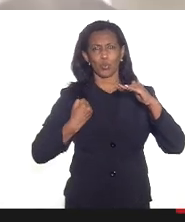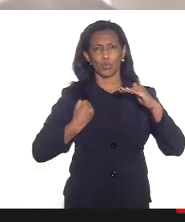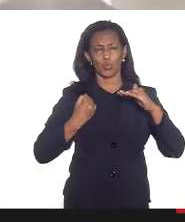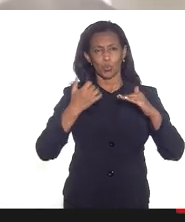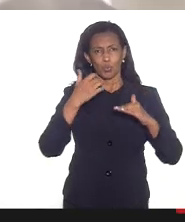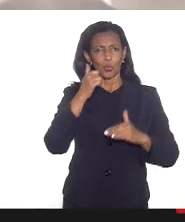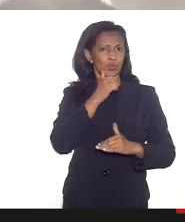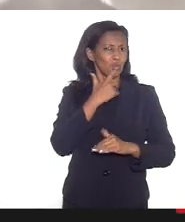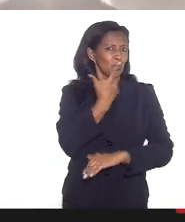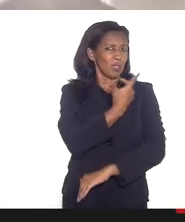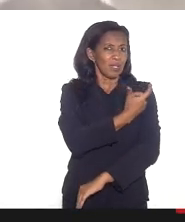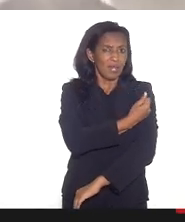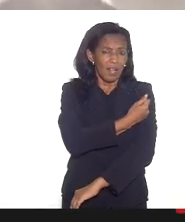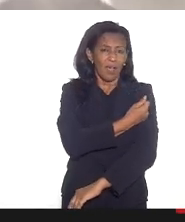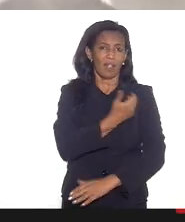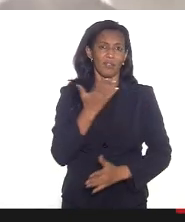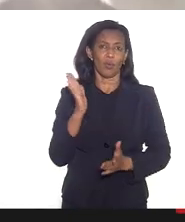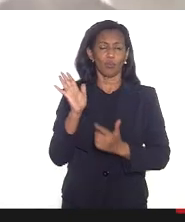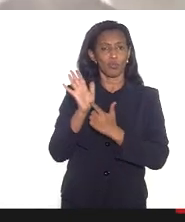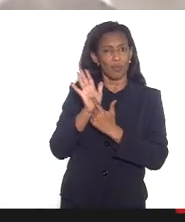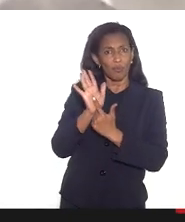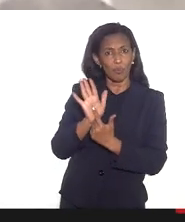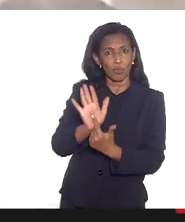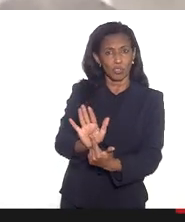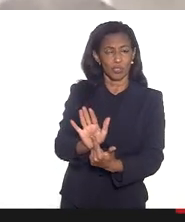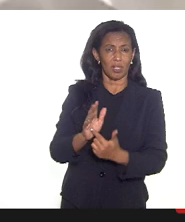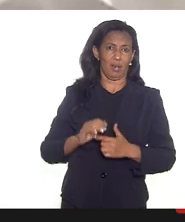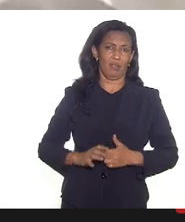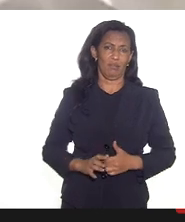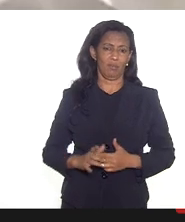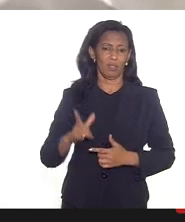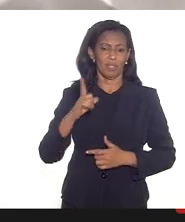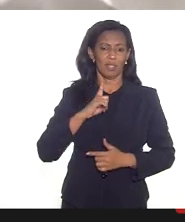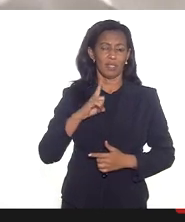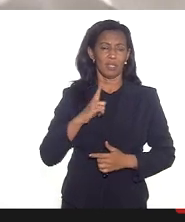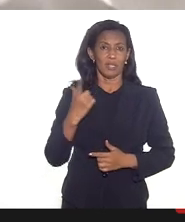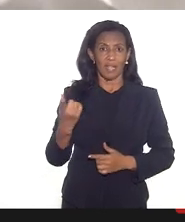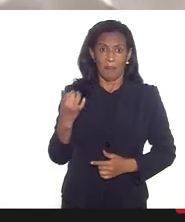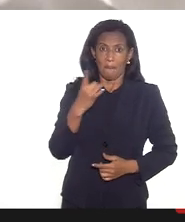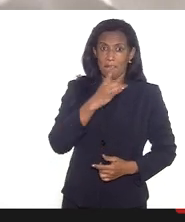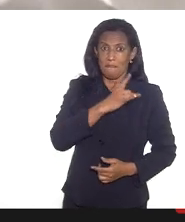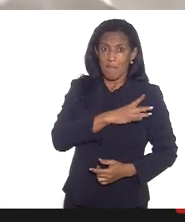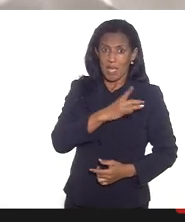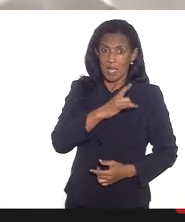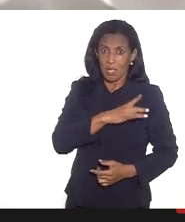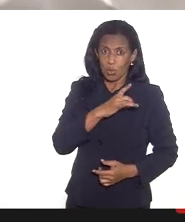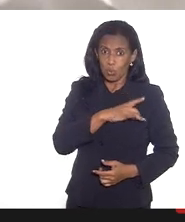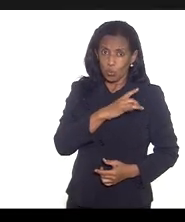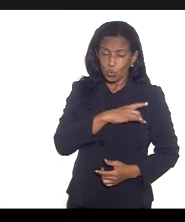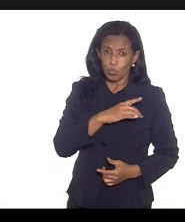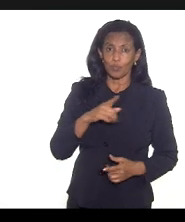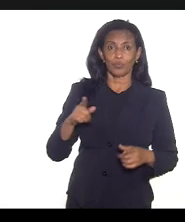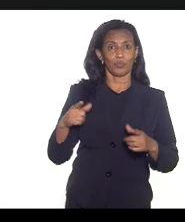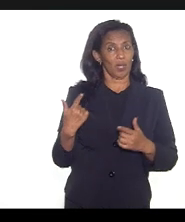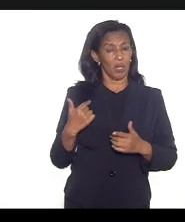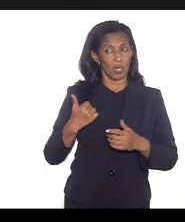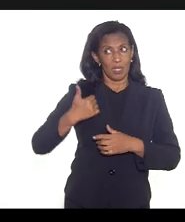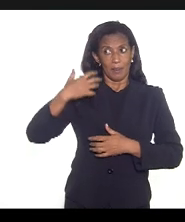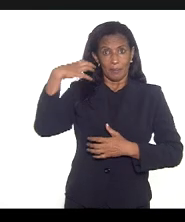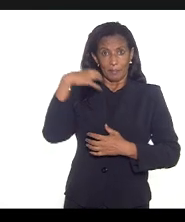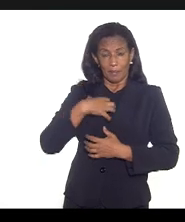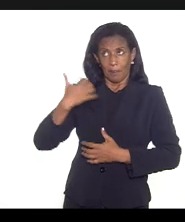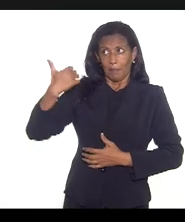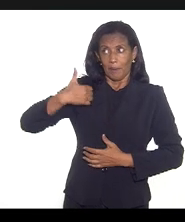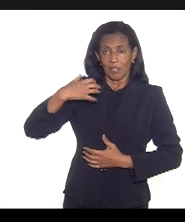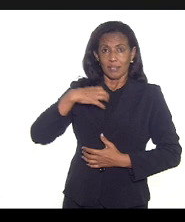alguns indicadores como já colocado aqui um medo num primeiro momento